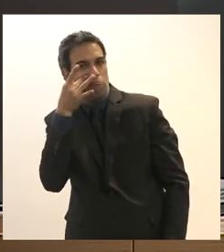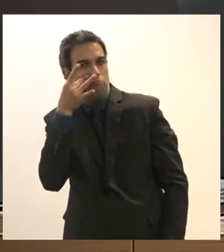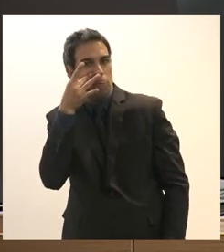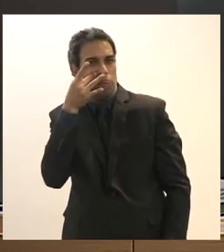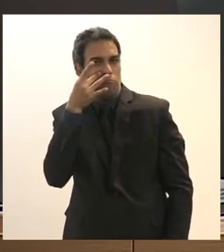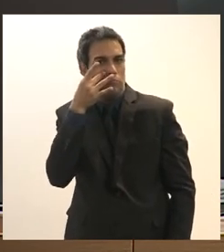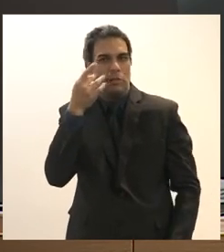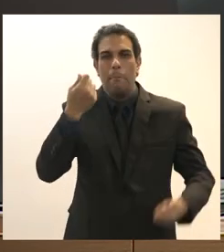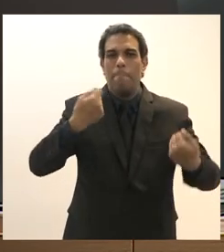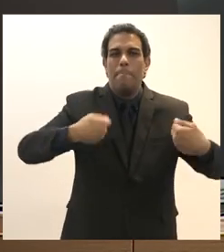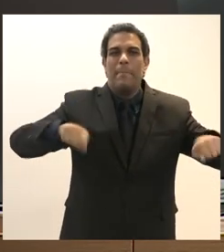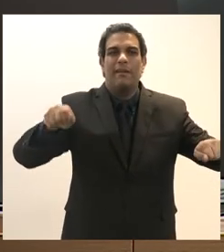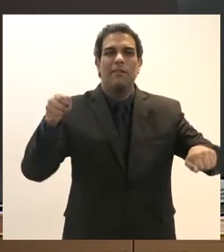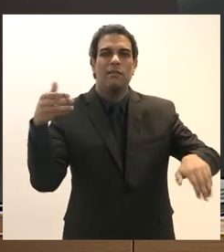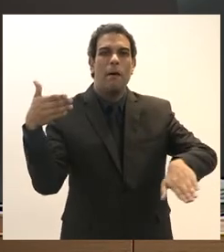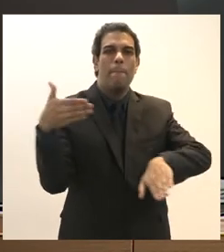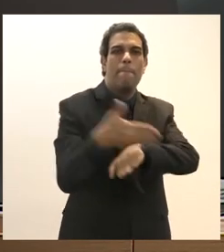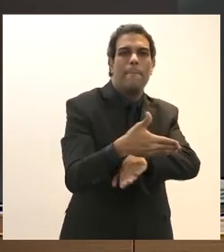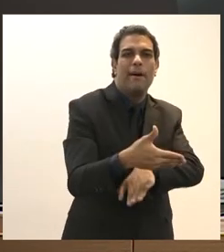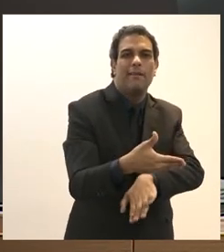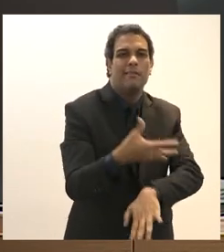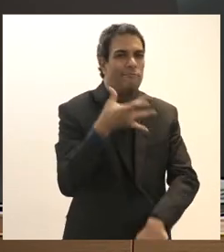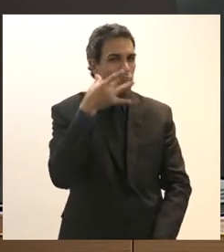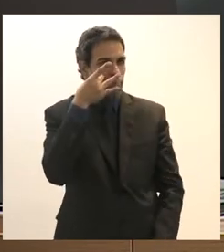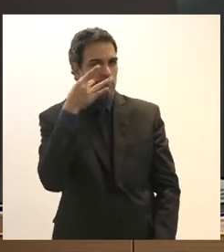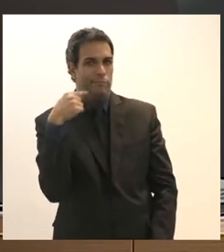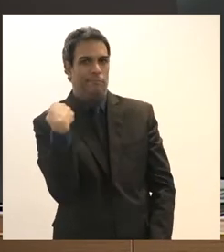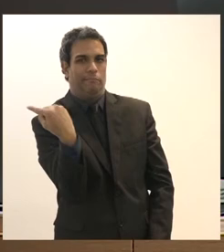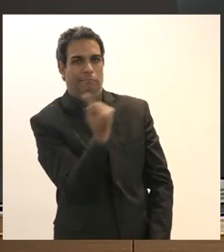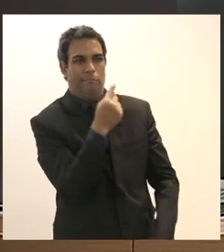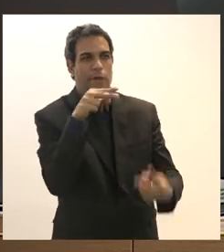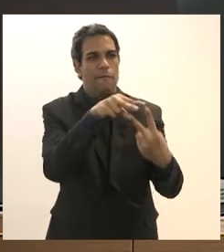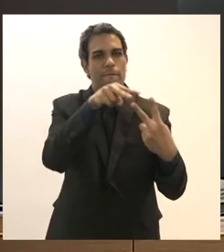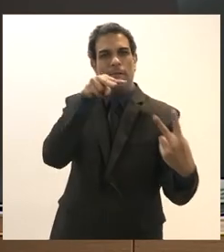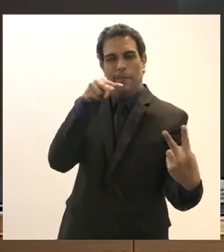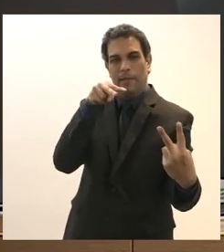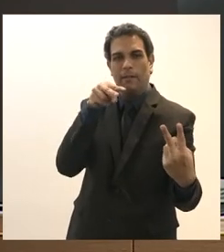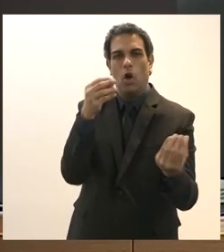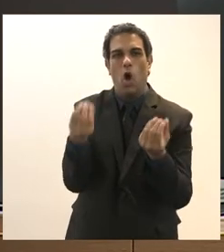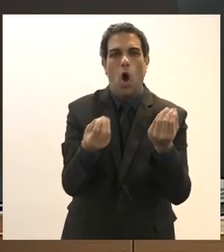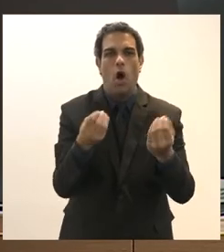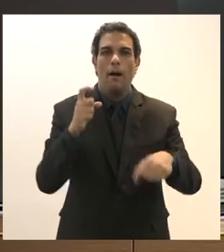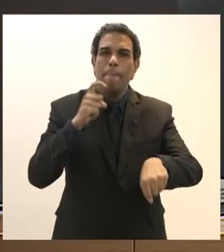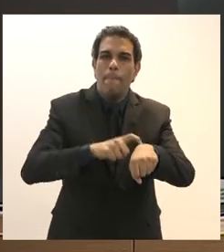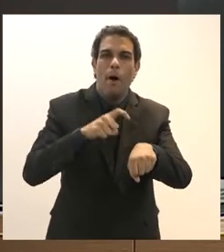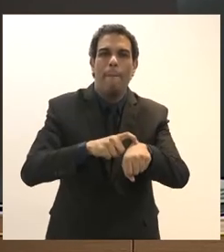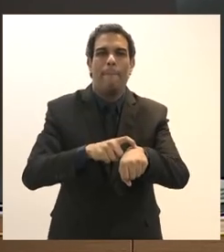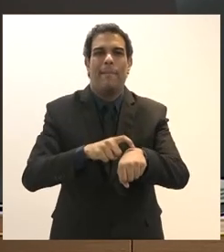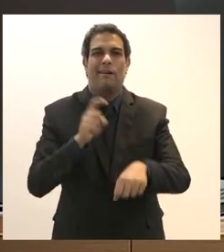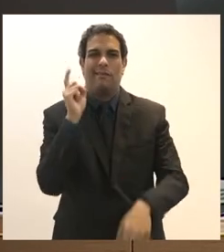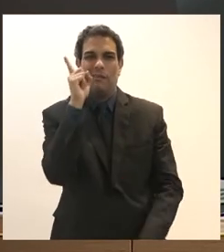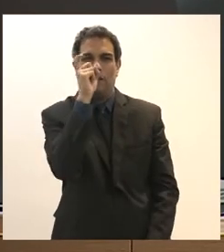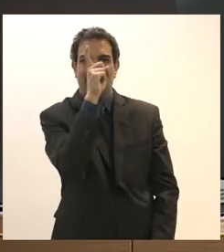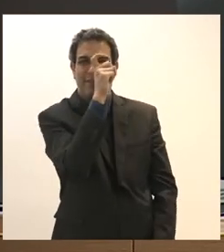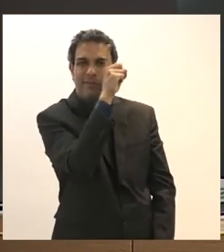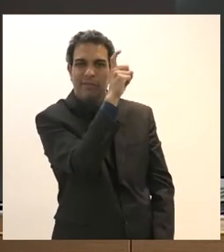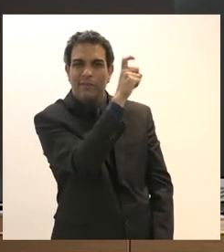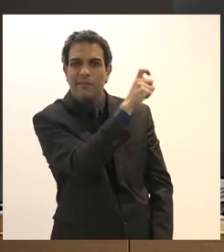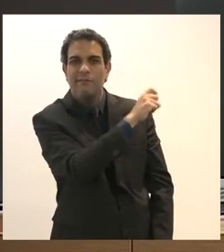presencial e nós estamos exercendo então virtualmente o mandato é um momento muito difícil porque a pandemia